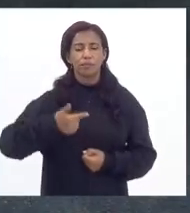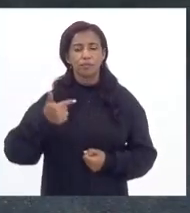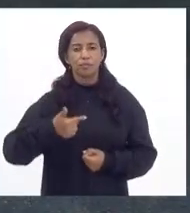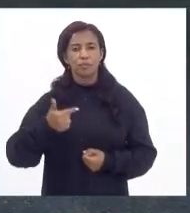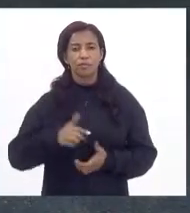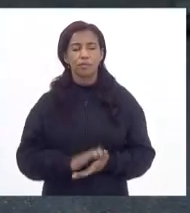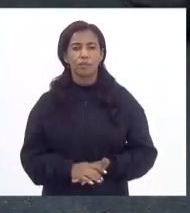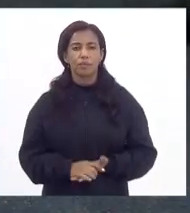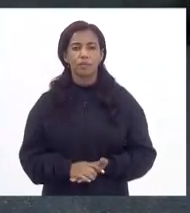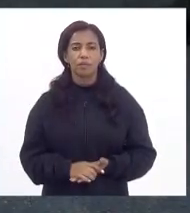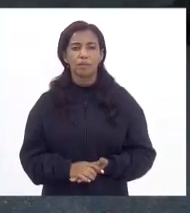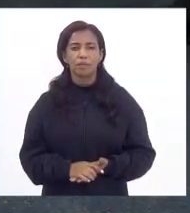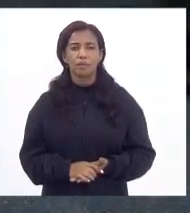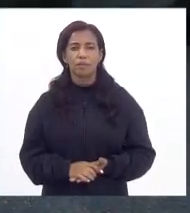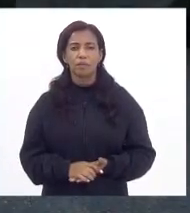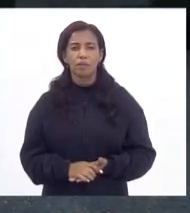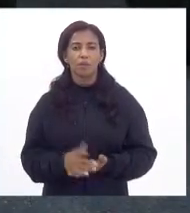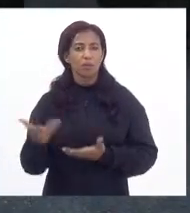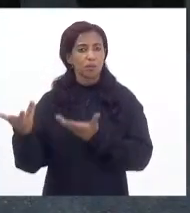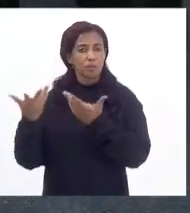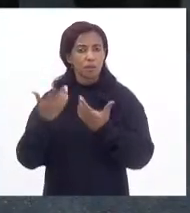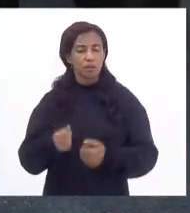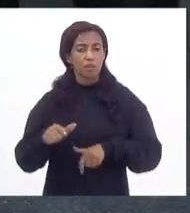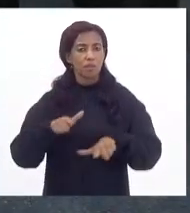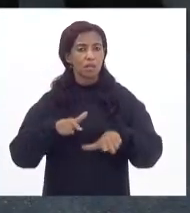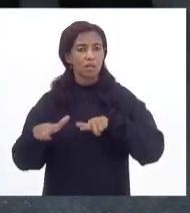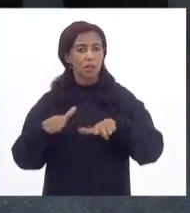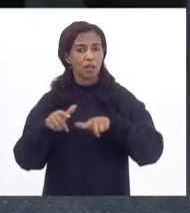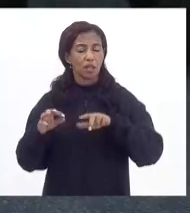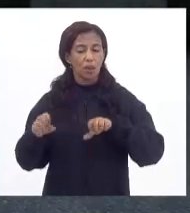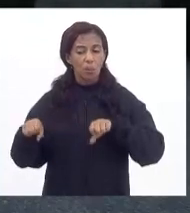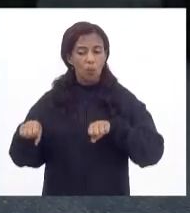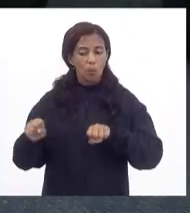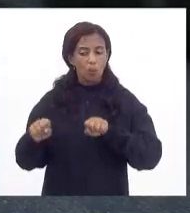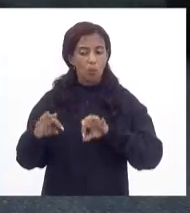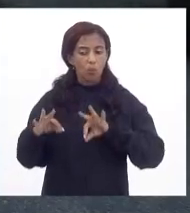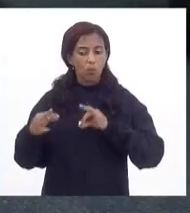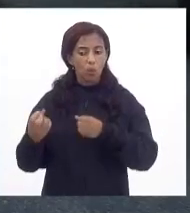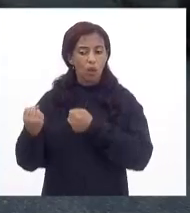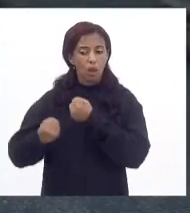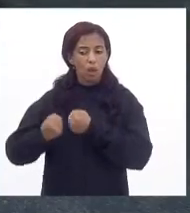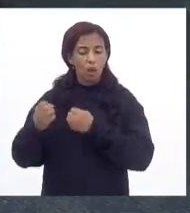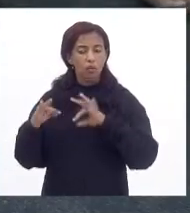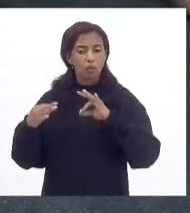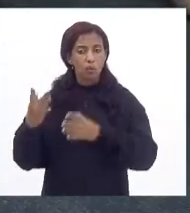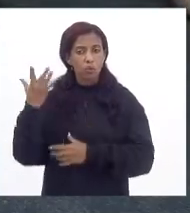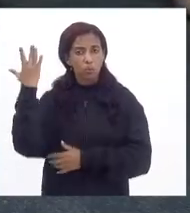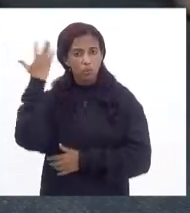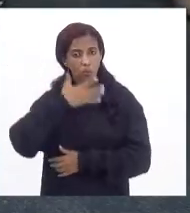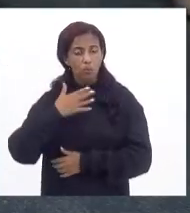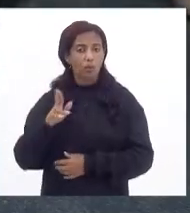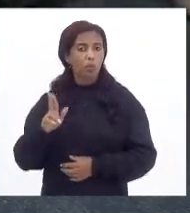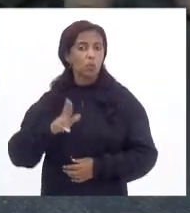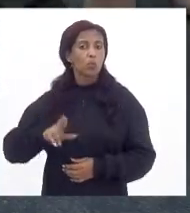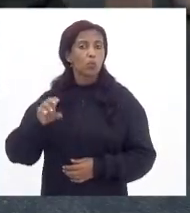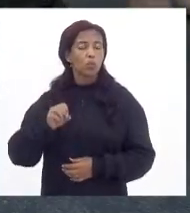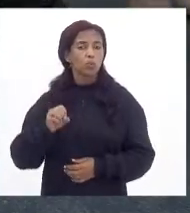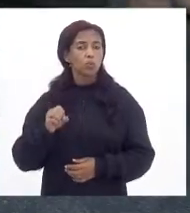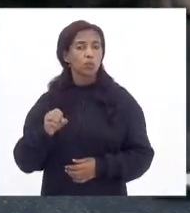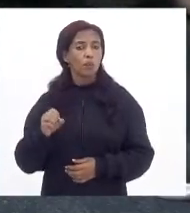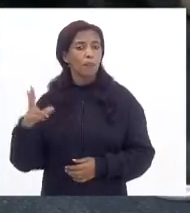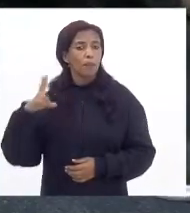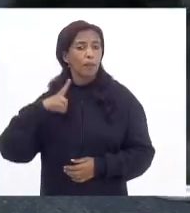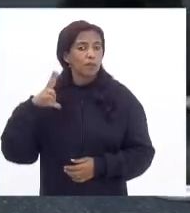para efeito exposto de prender a lei, serão considerados trabalhadores automotorizados, todos aqueles que comprovaram fazer o uso do veículo